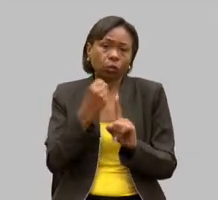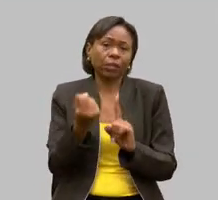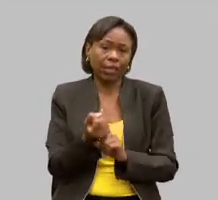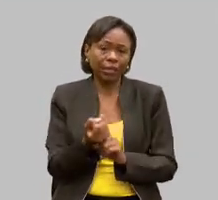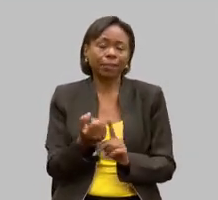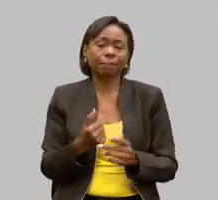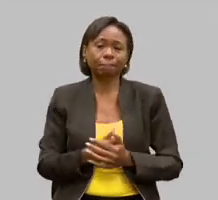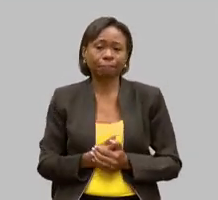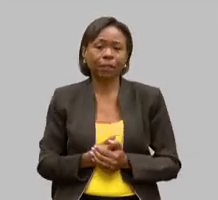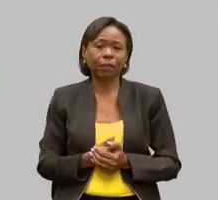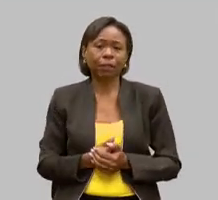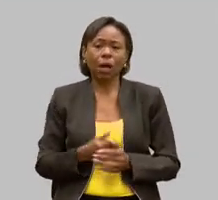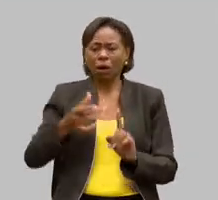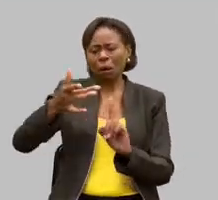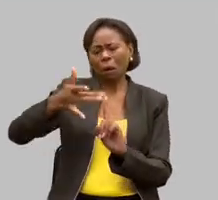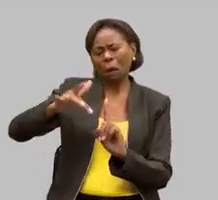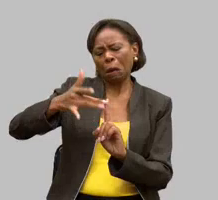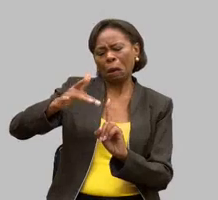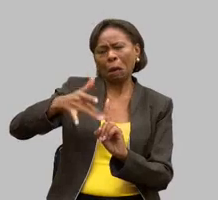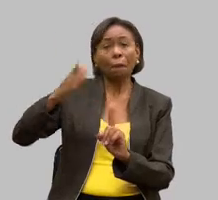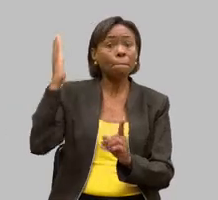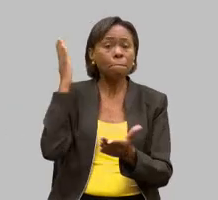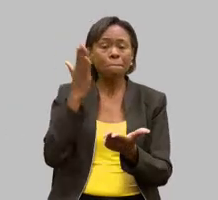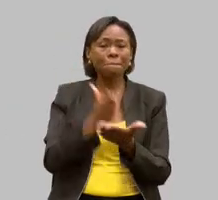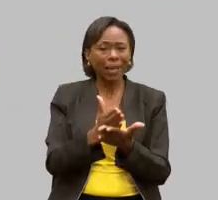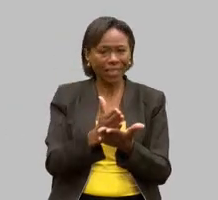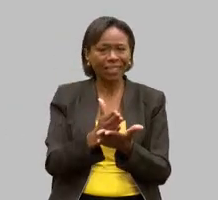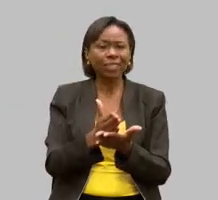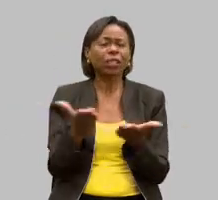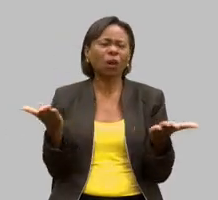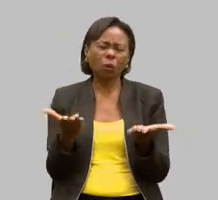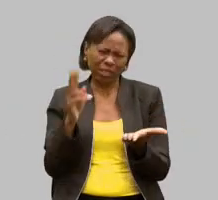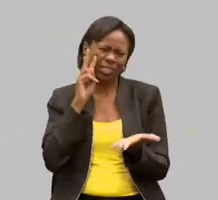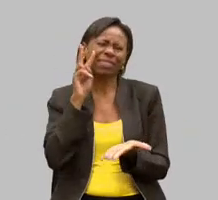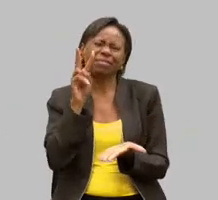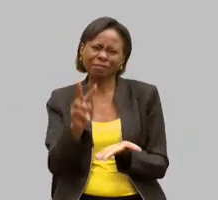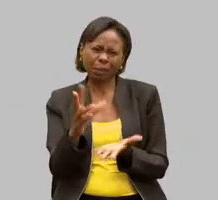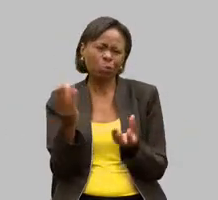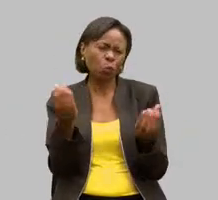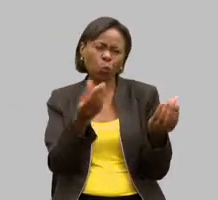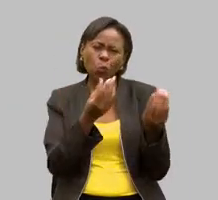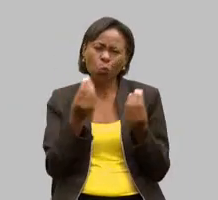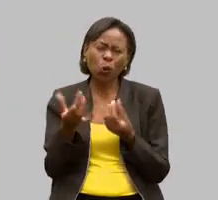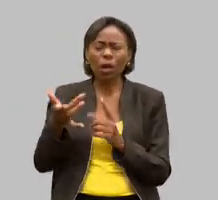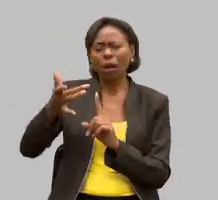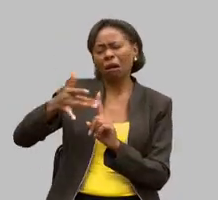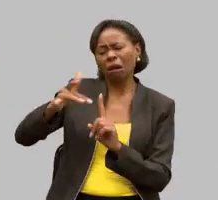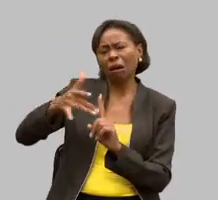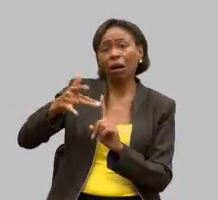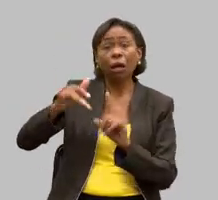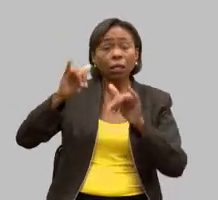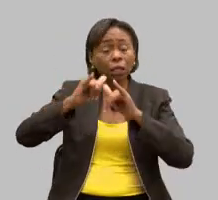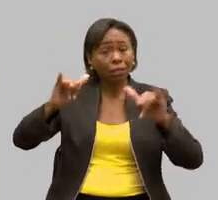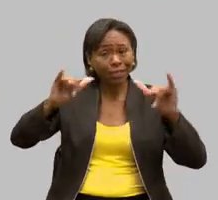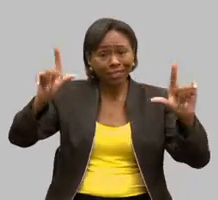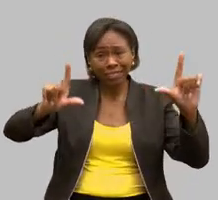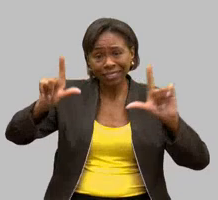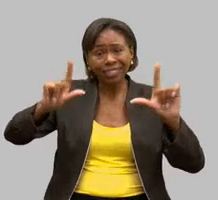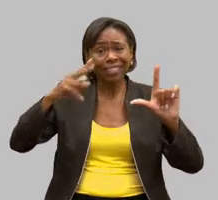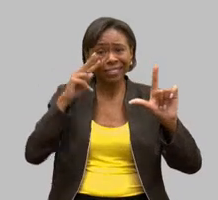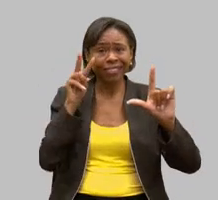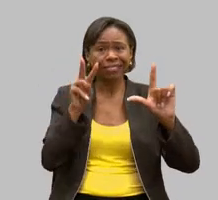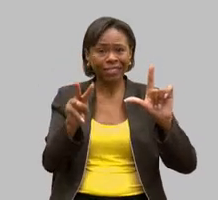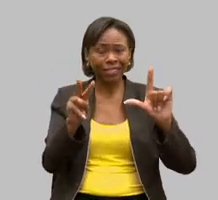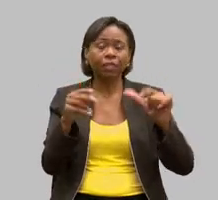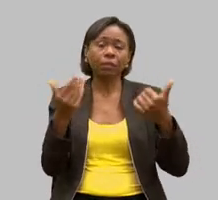capacitismo porque hoje a gente ainda encontra falas capacitistas inclusive nas propagandas a gente tem que tomar muito cuidado